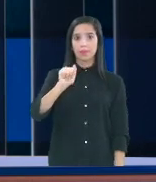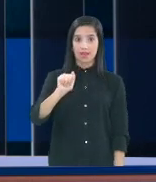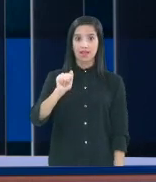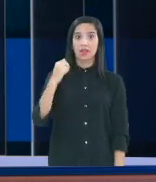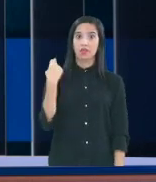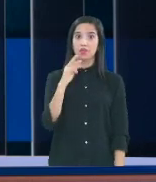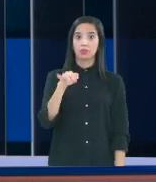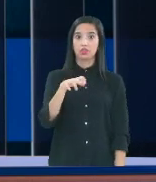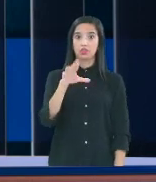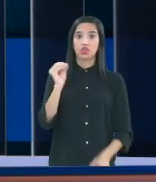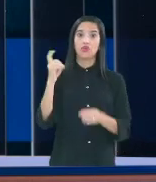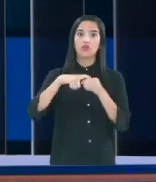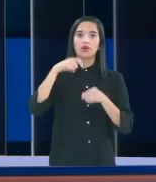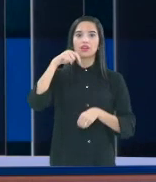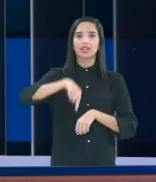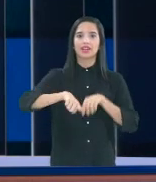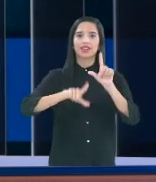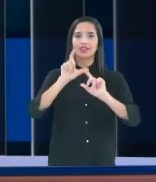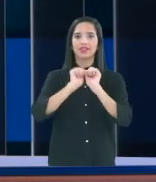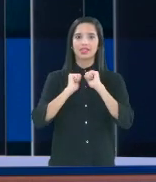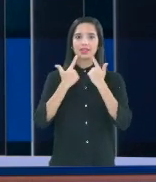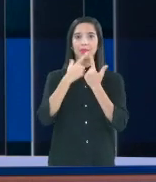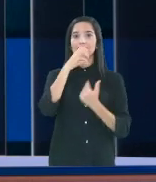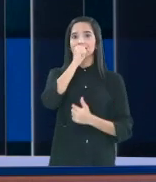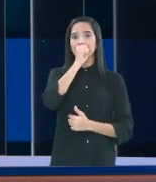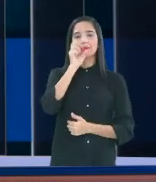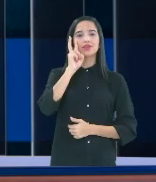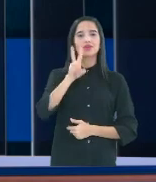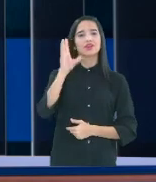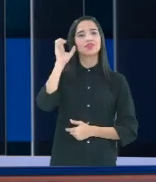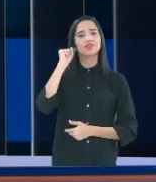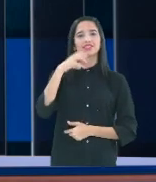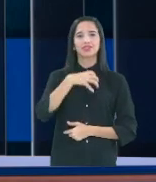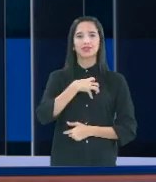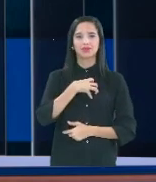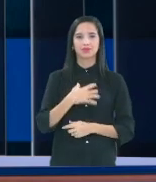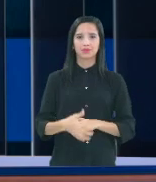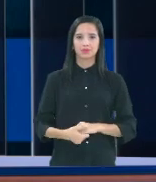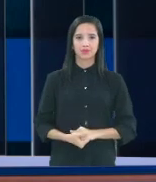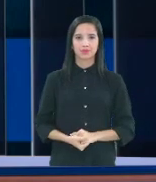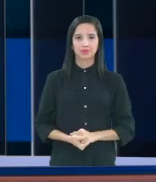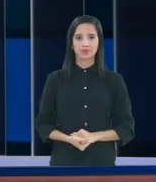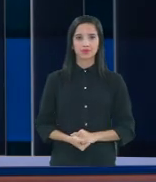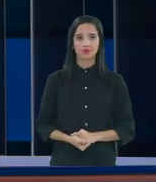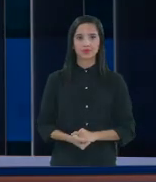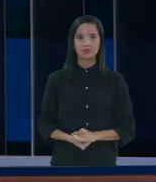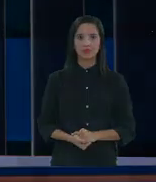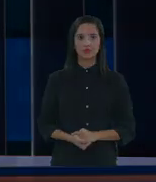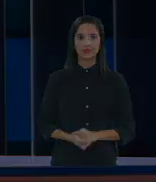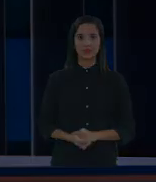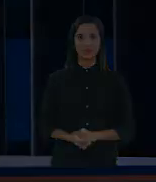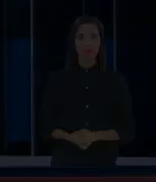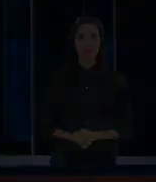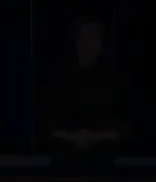volta sábado aqui na TV Assembleia no Ver, Ouvir, Sentir. Top voltage 3 20